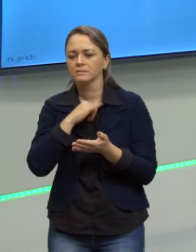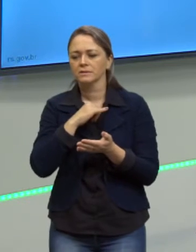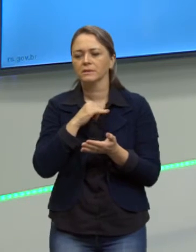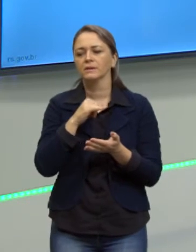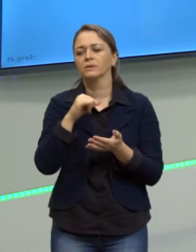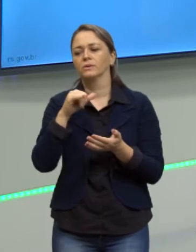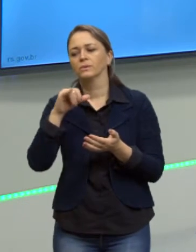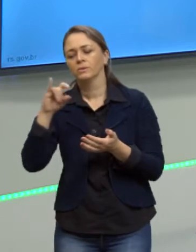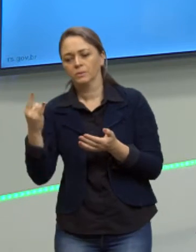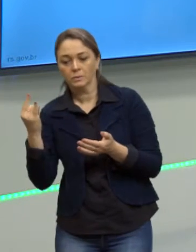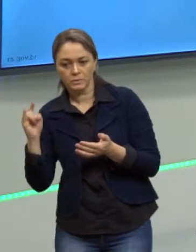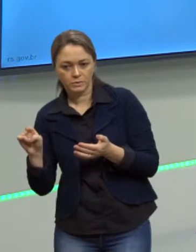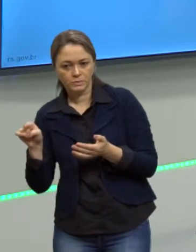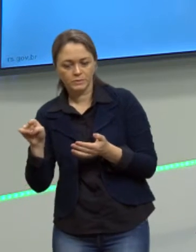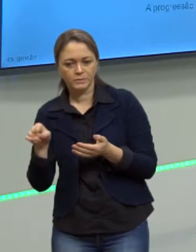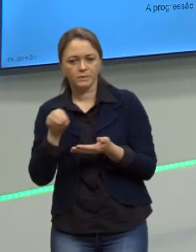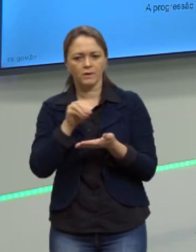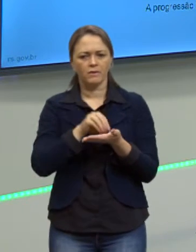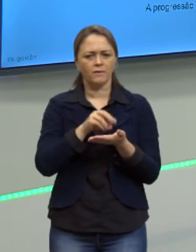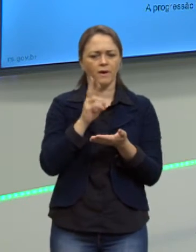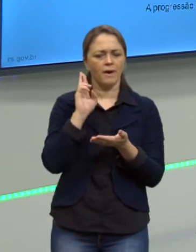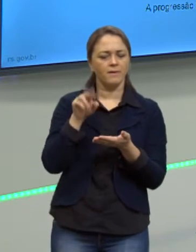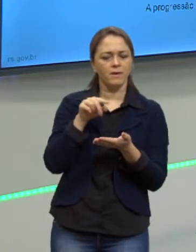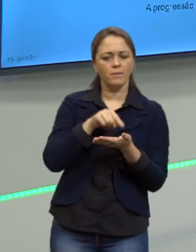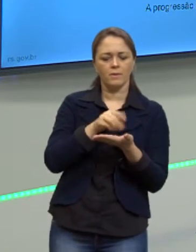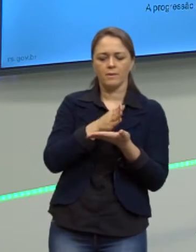para eu colocar meios aritméticos ali.